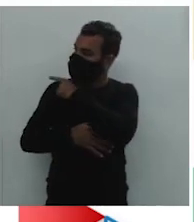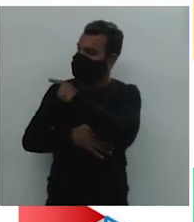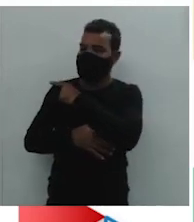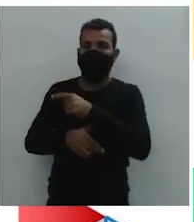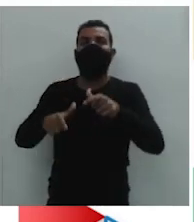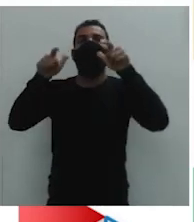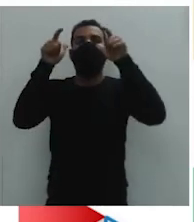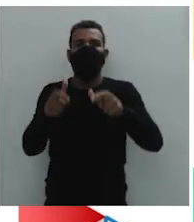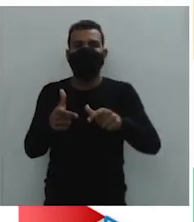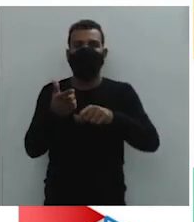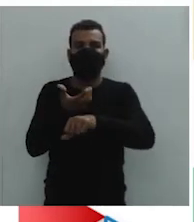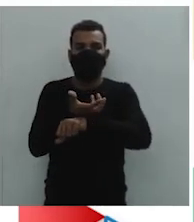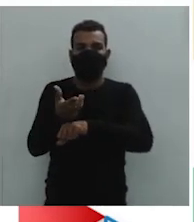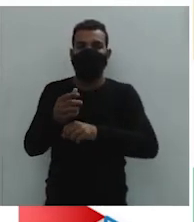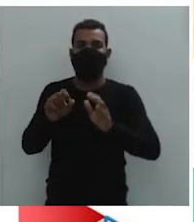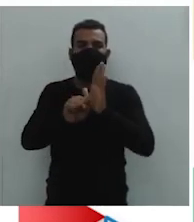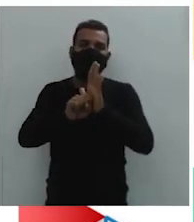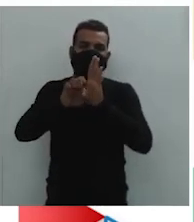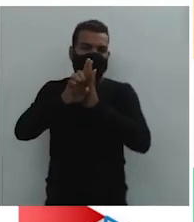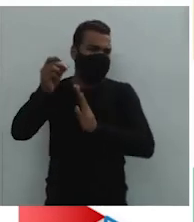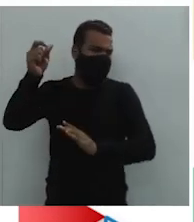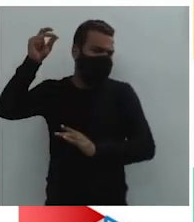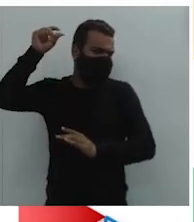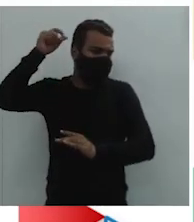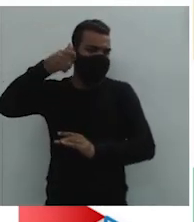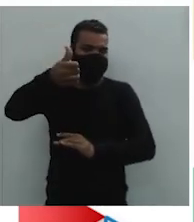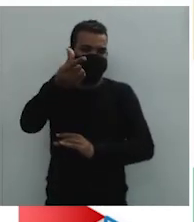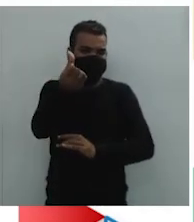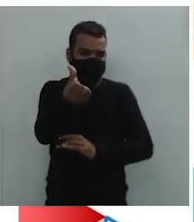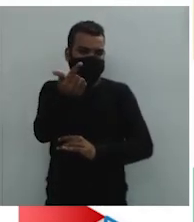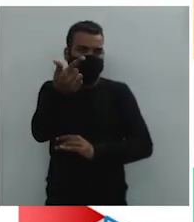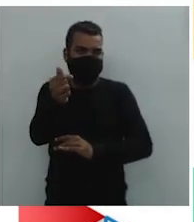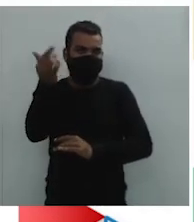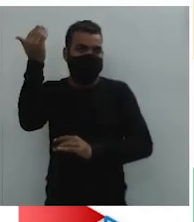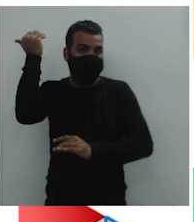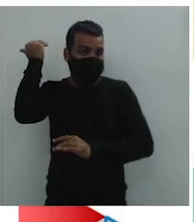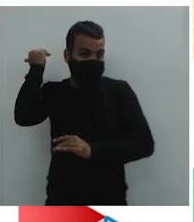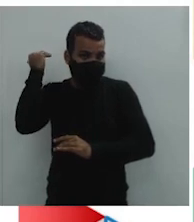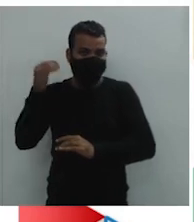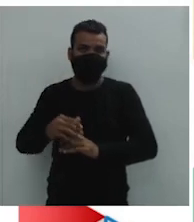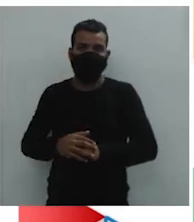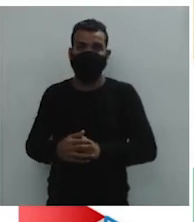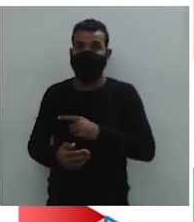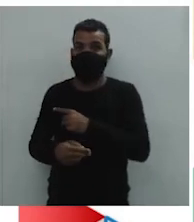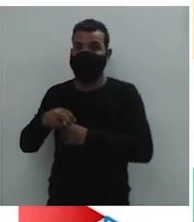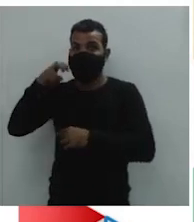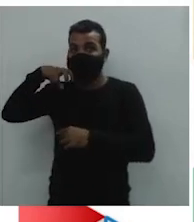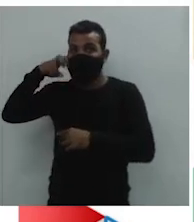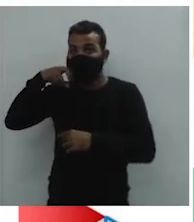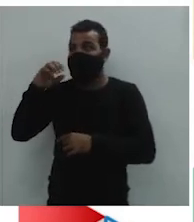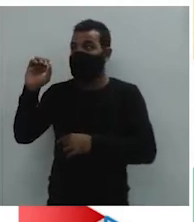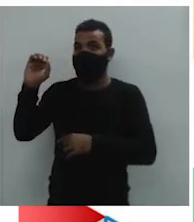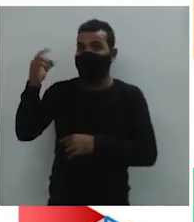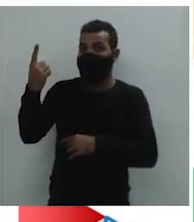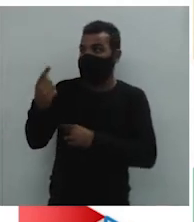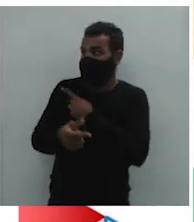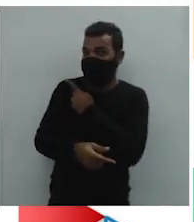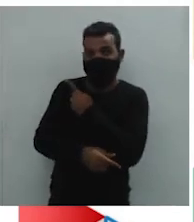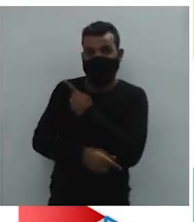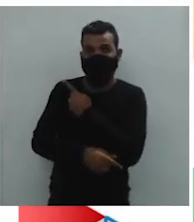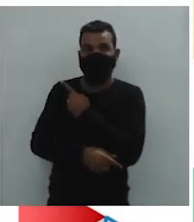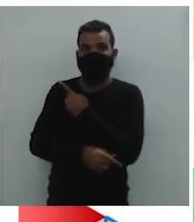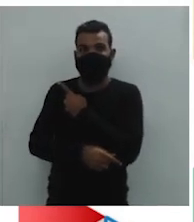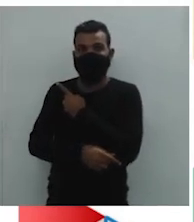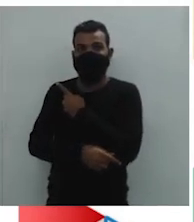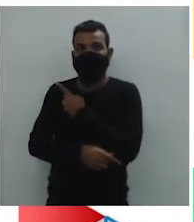século XVI e XVII. Aí vem aqui, ó. São Luís, Natal. Olha a Olinda, tá vendo? São